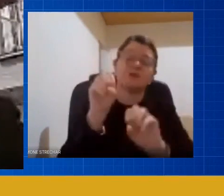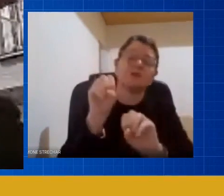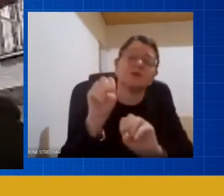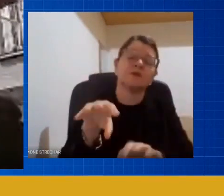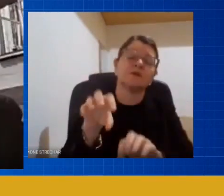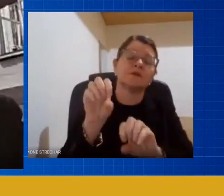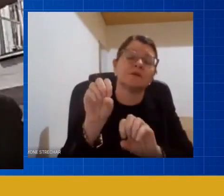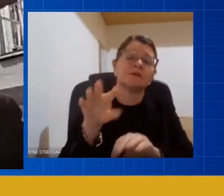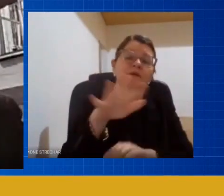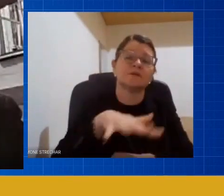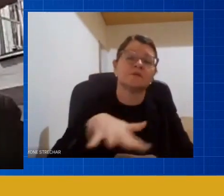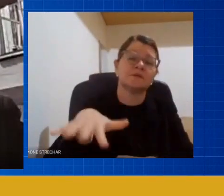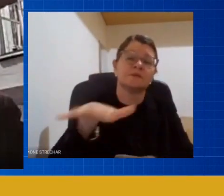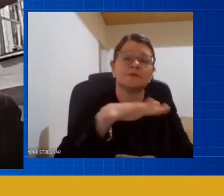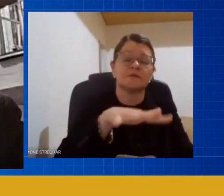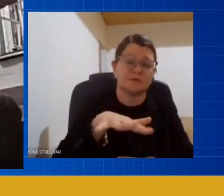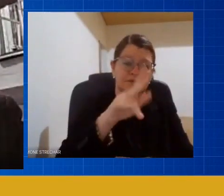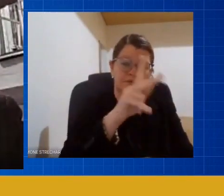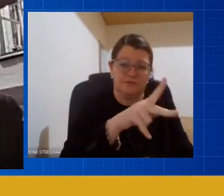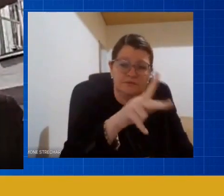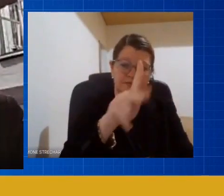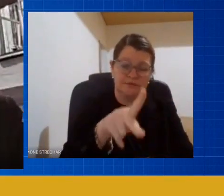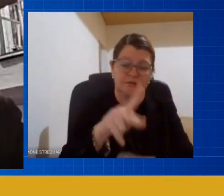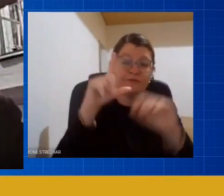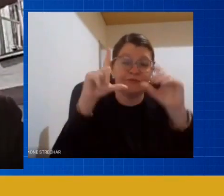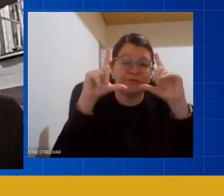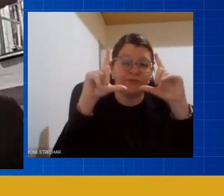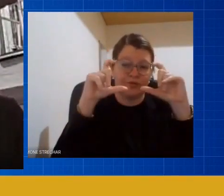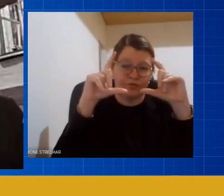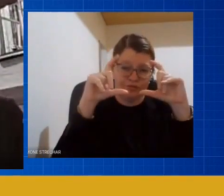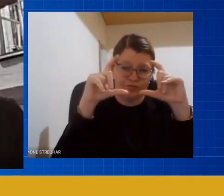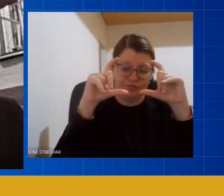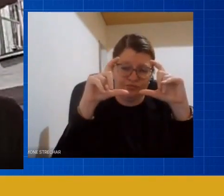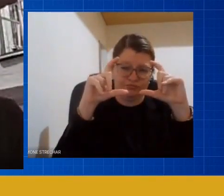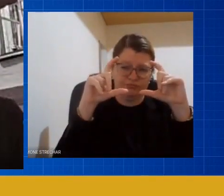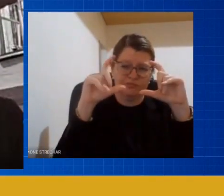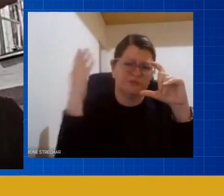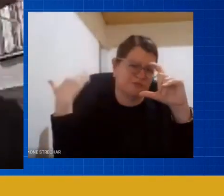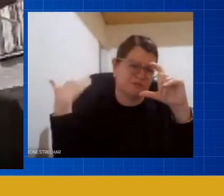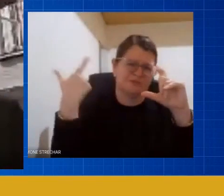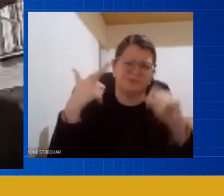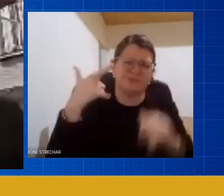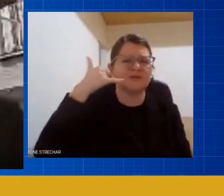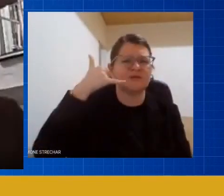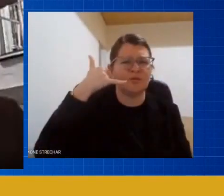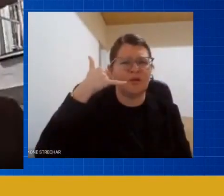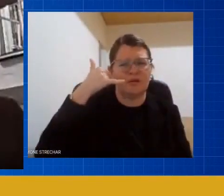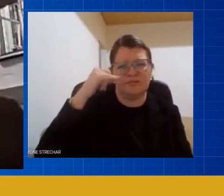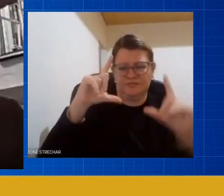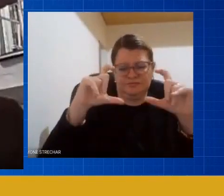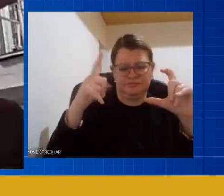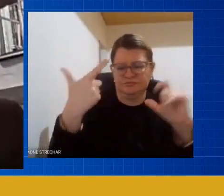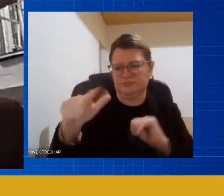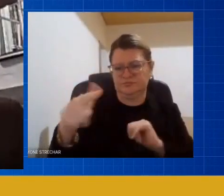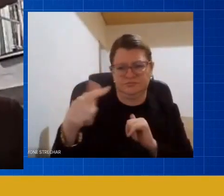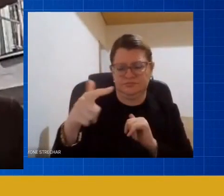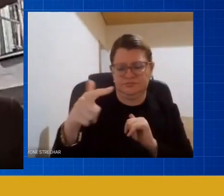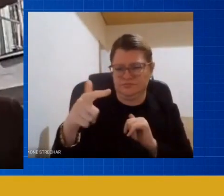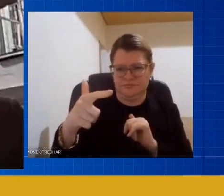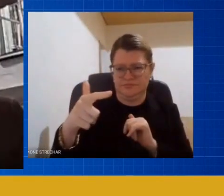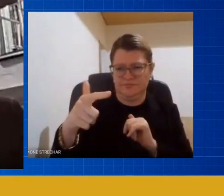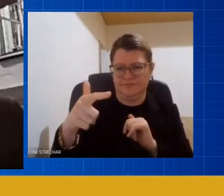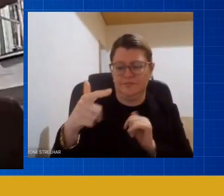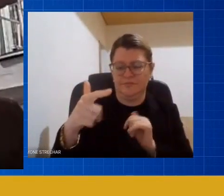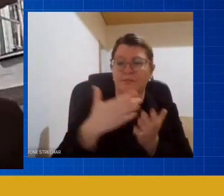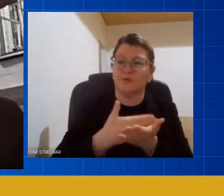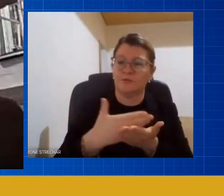mesmo que naquela época não existissem os celulares um investimento fundamental que as creches que os nidos faziam na Itália era ter uma máquina